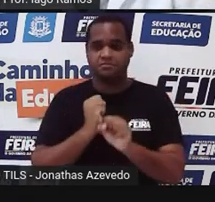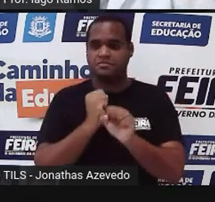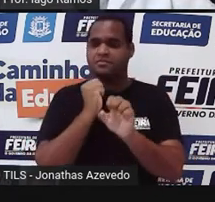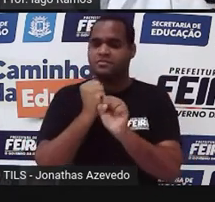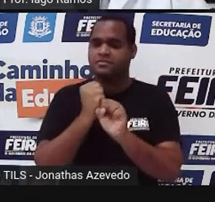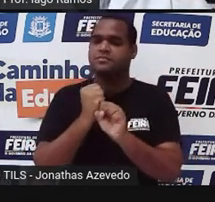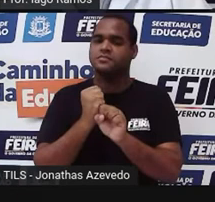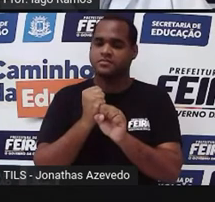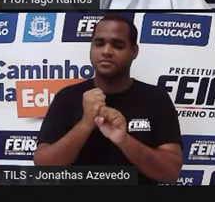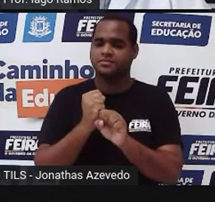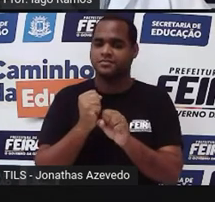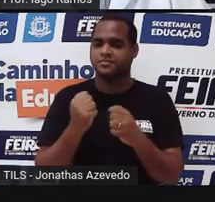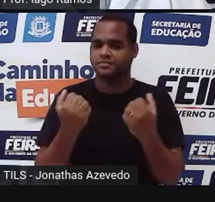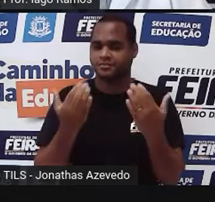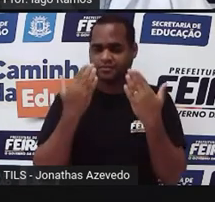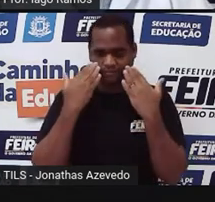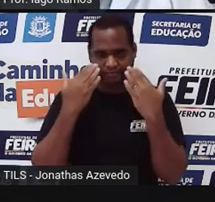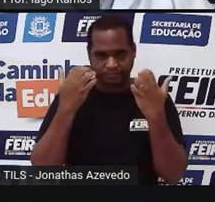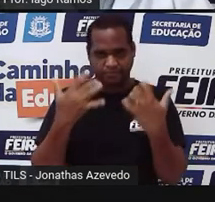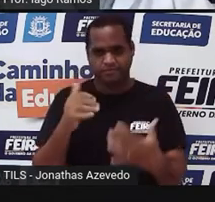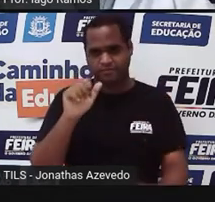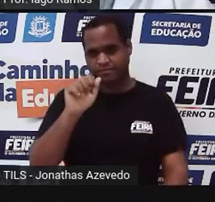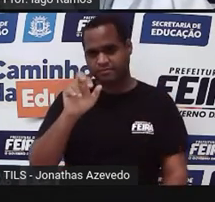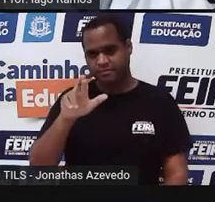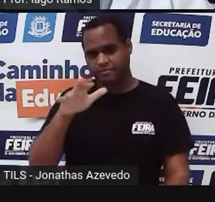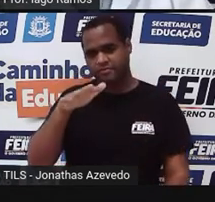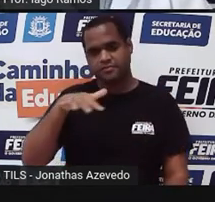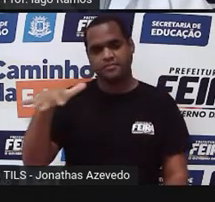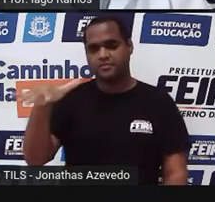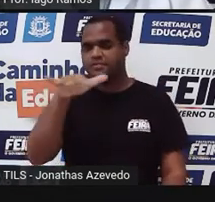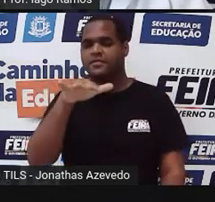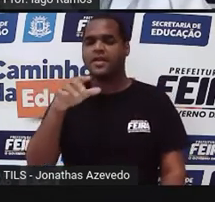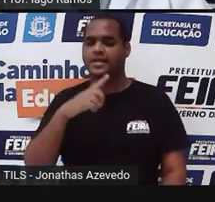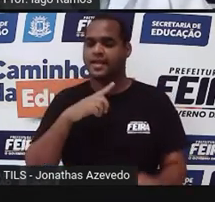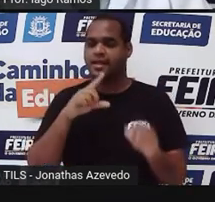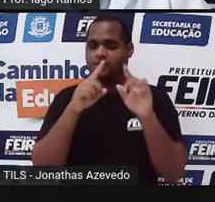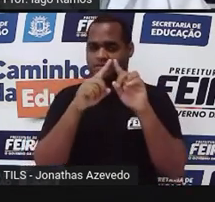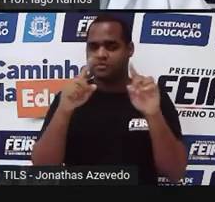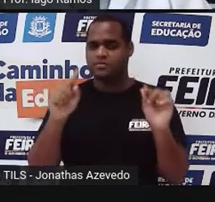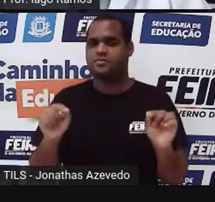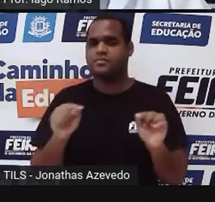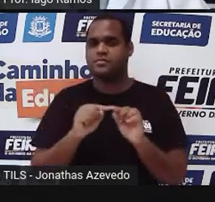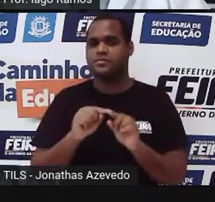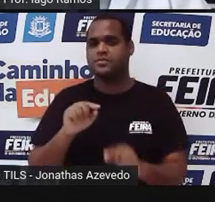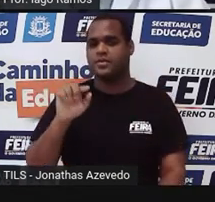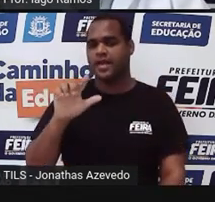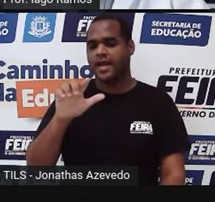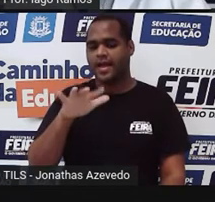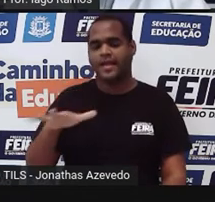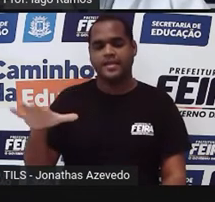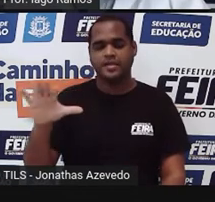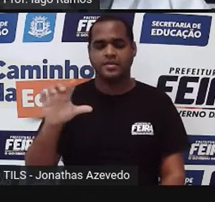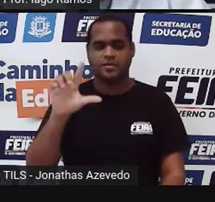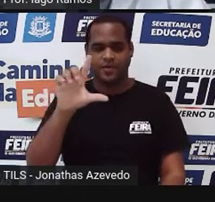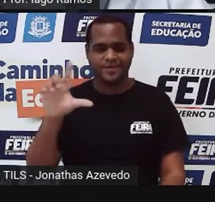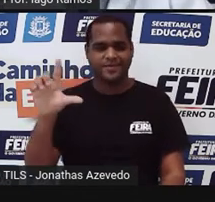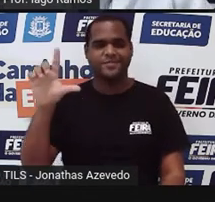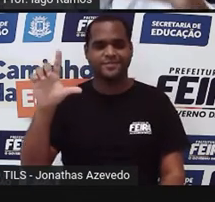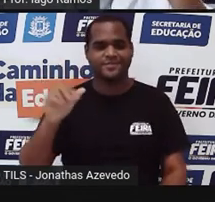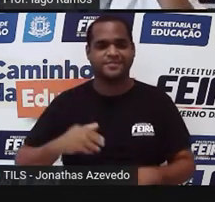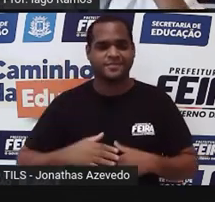ali aparece uma R, que significa a área de retângulo, e uma L, que vai significar a área do losango. Tá bom?